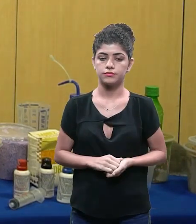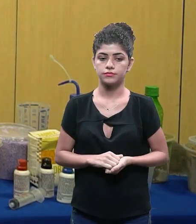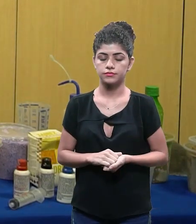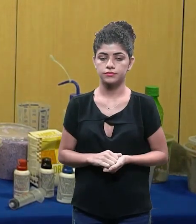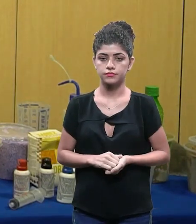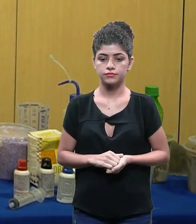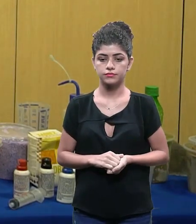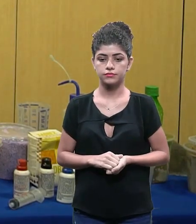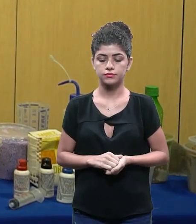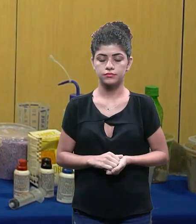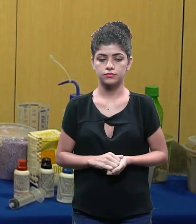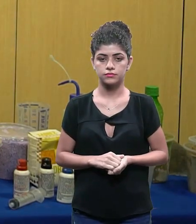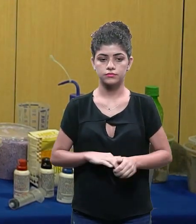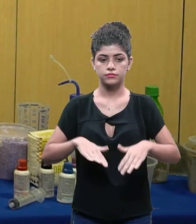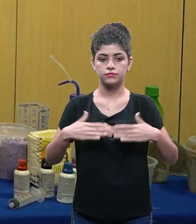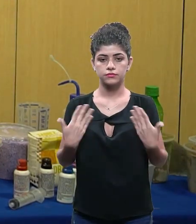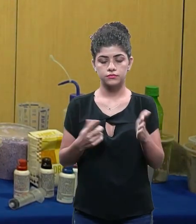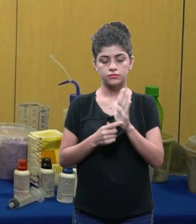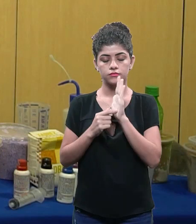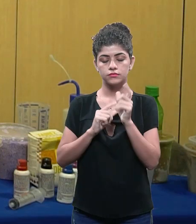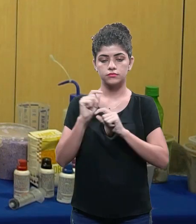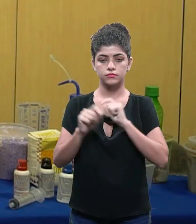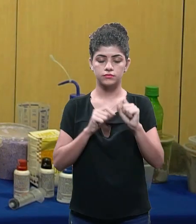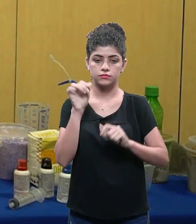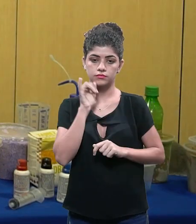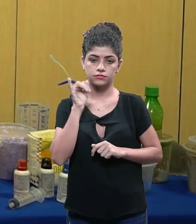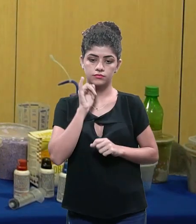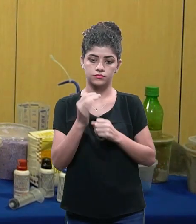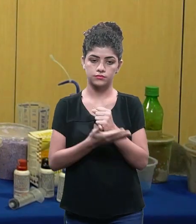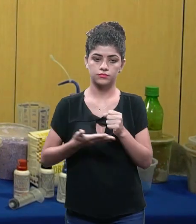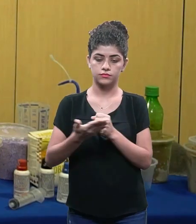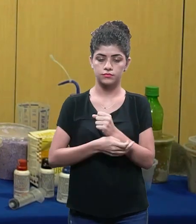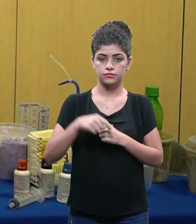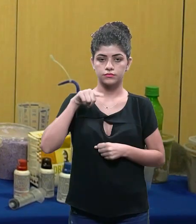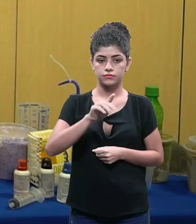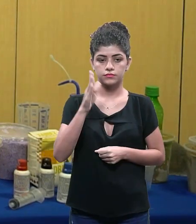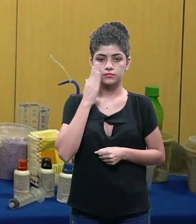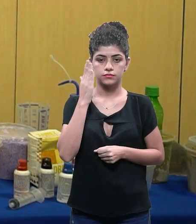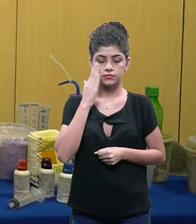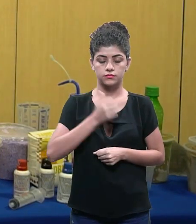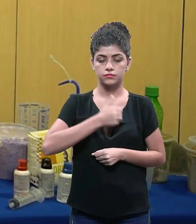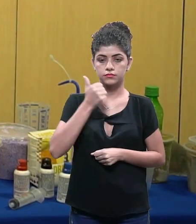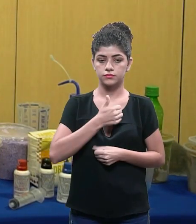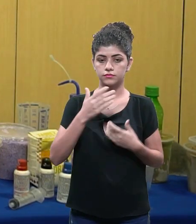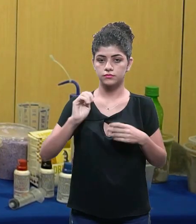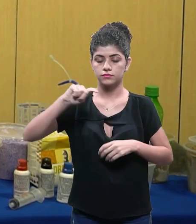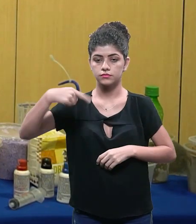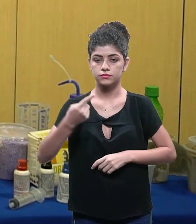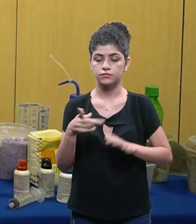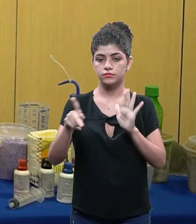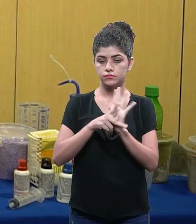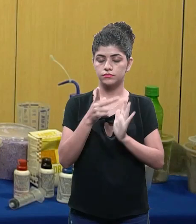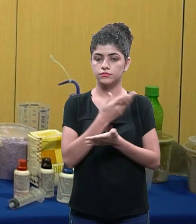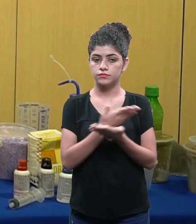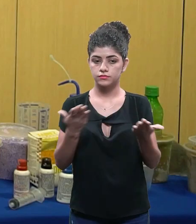final. Então, isso é a performance do teu compósito. Então, eu vou mostrar um modelinho aqui, um exemplo básico para vocês, para vocês entenderem primeiro o modelo e depois